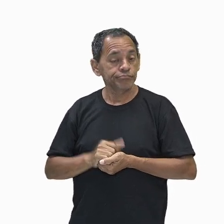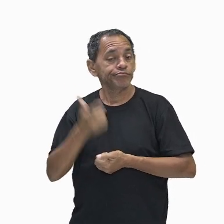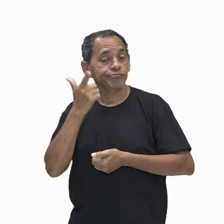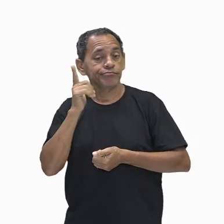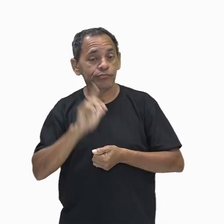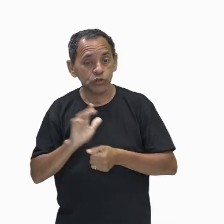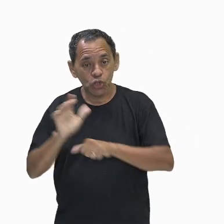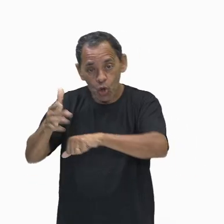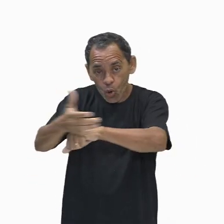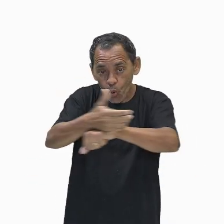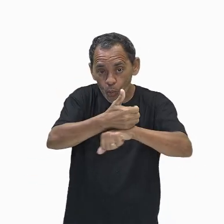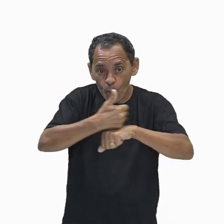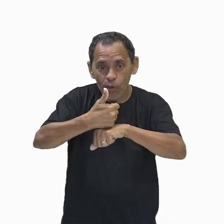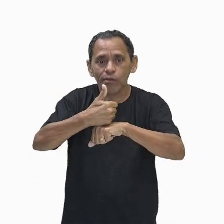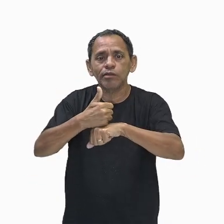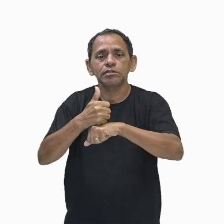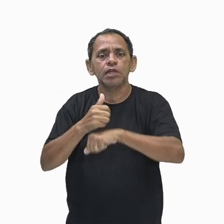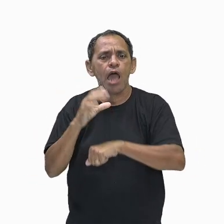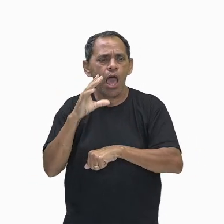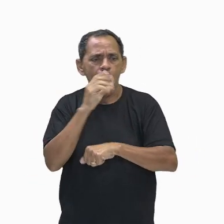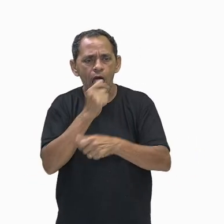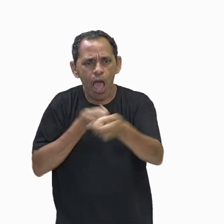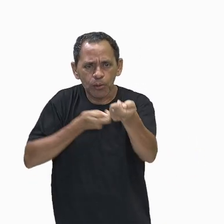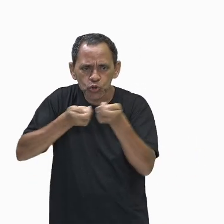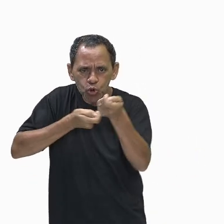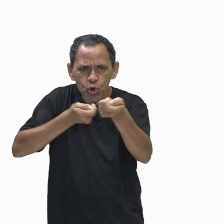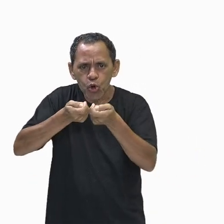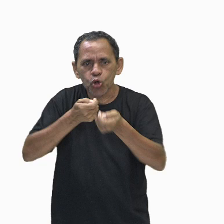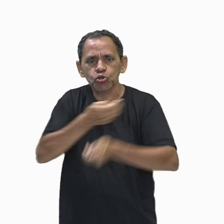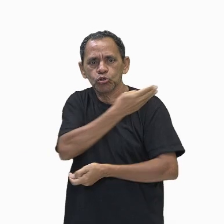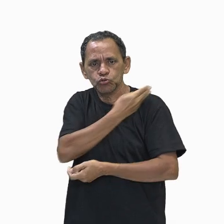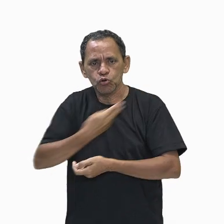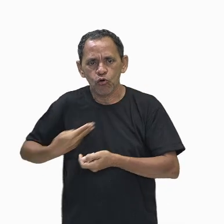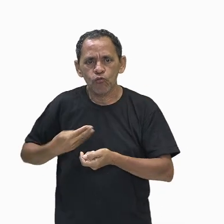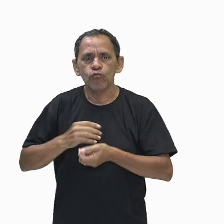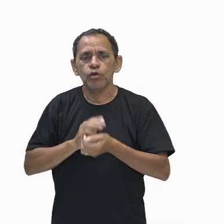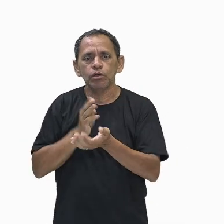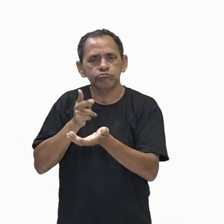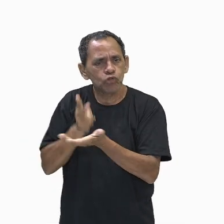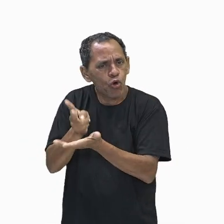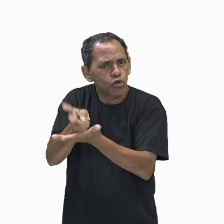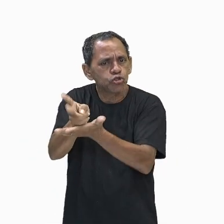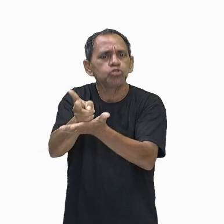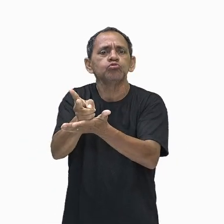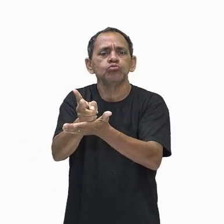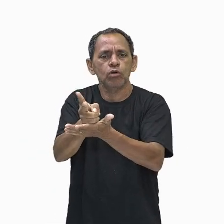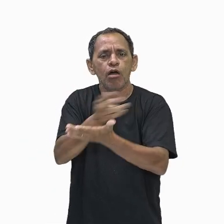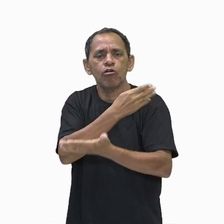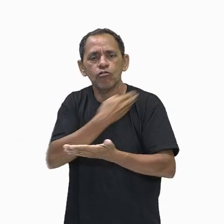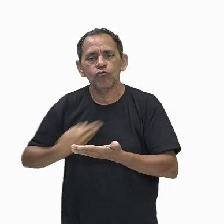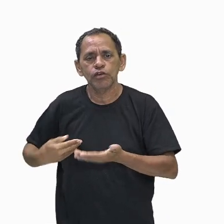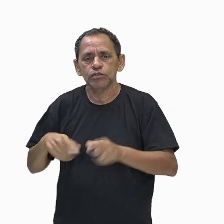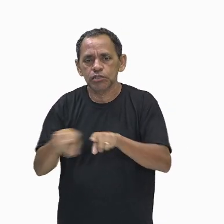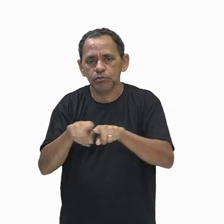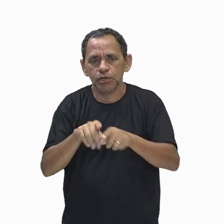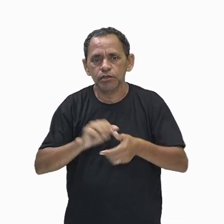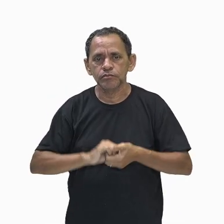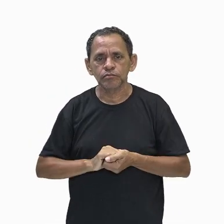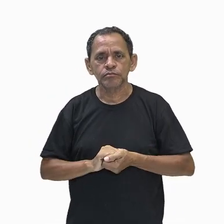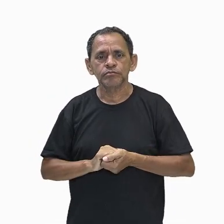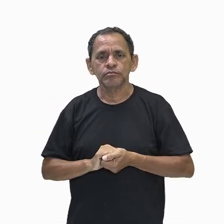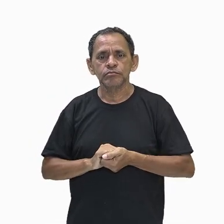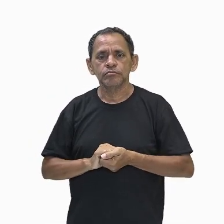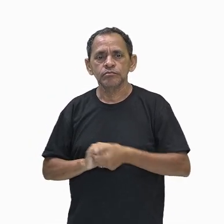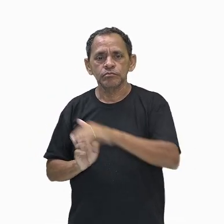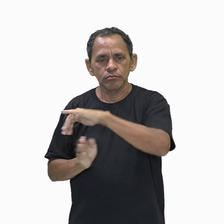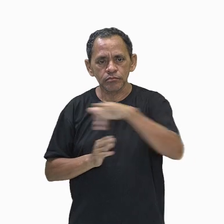a agitação que estava por se formar e dar prosseguimento, então, ao governo. O próximo que nós temos,